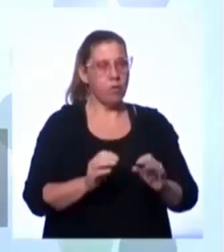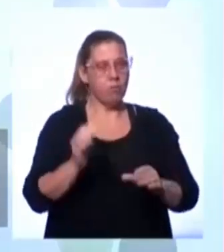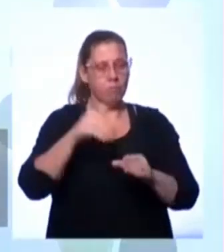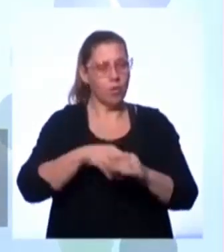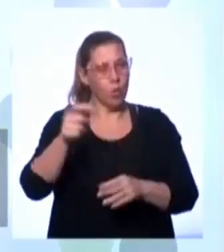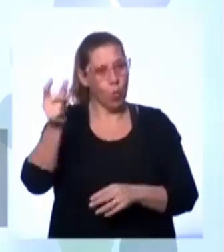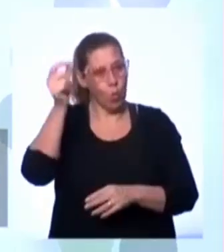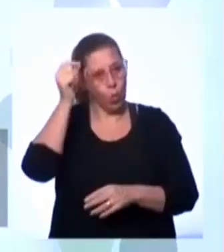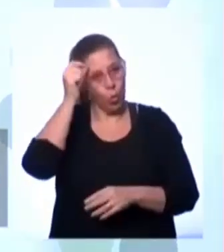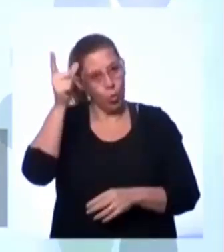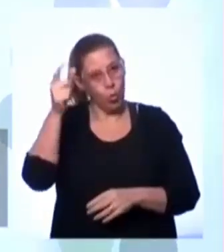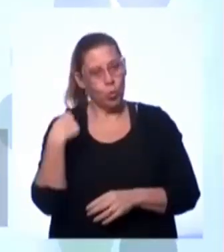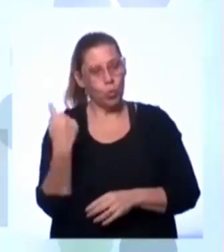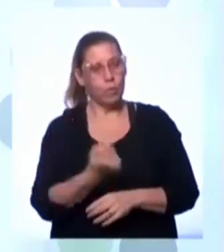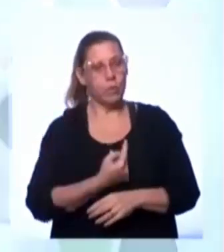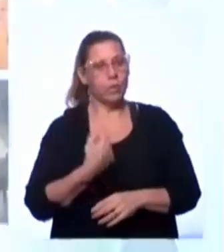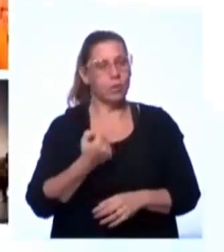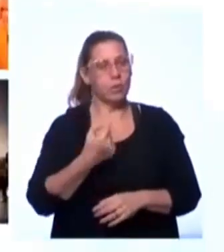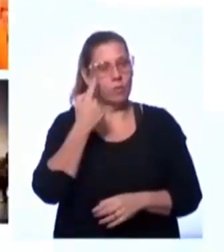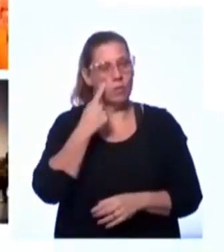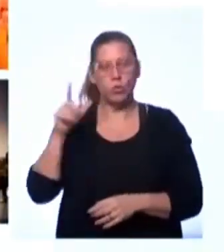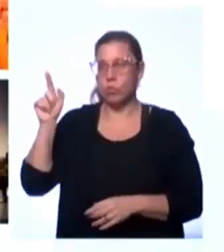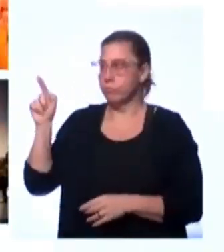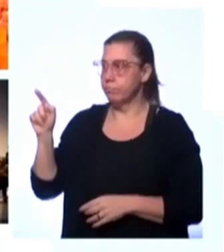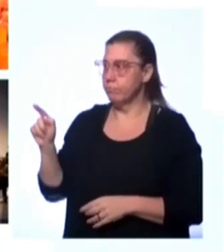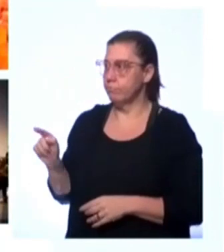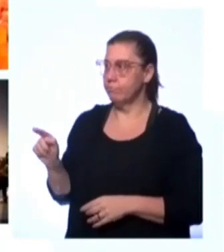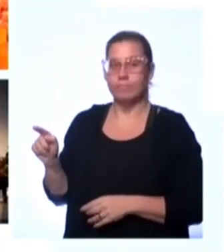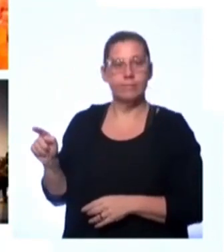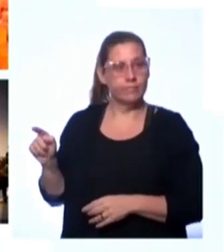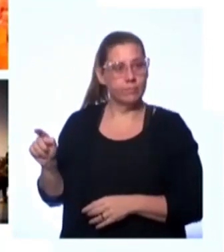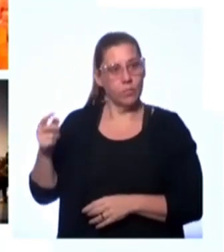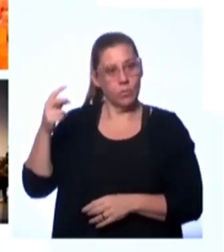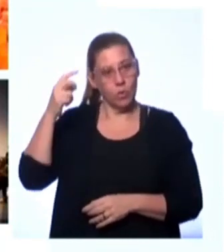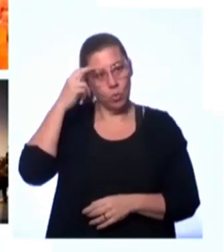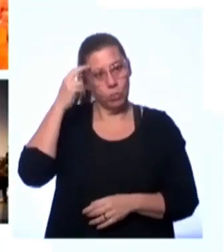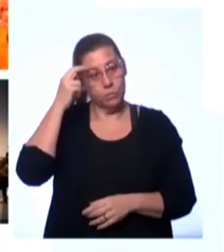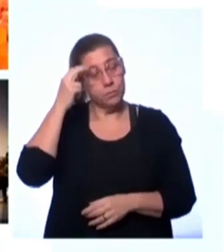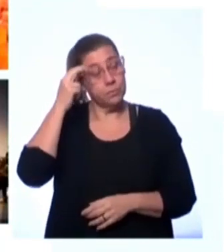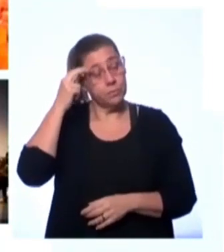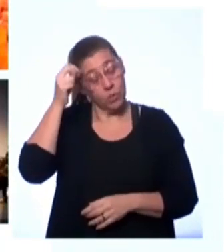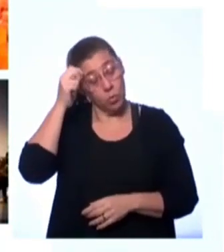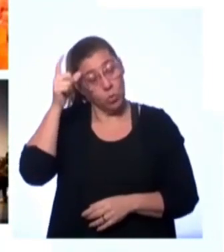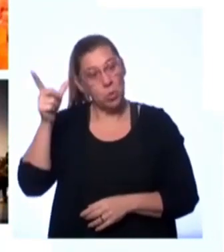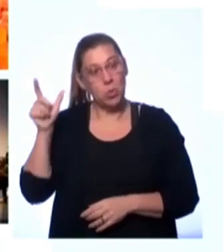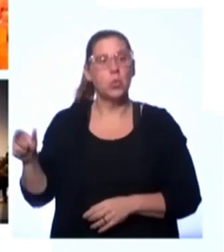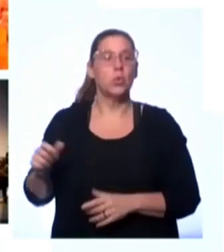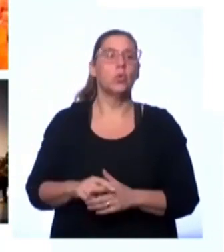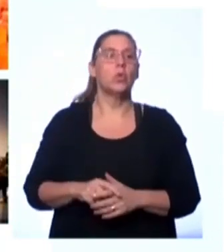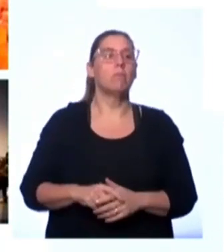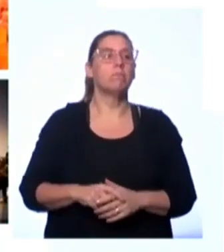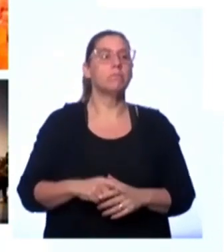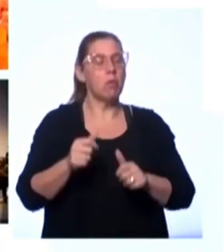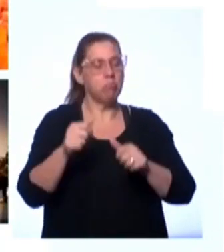vamos ver mais uma vez na tela essa expressão da cultura. O artesanato, a cerâmica, o